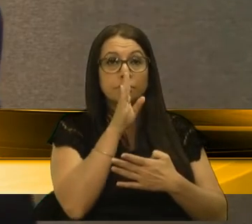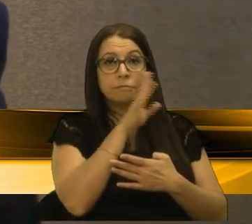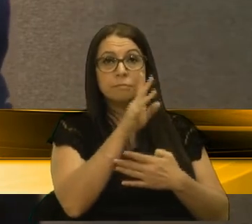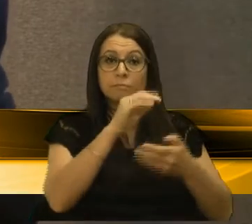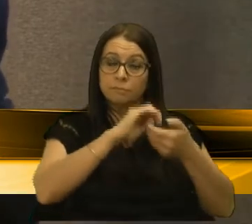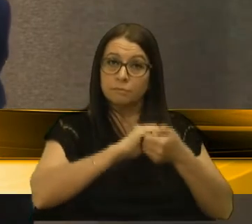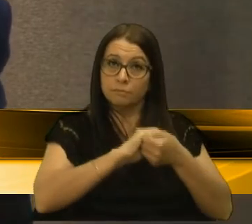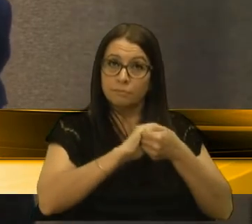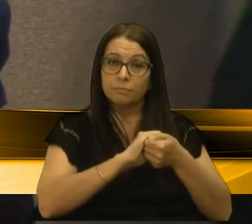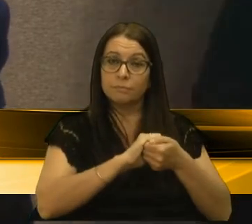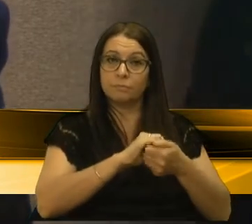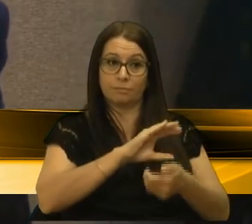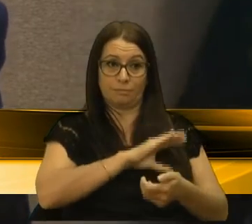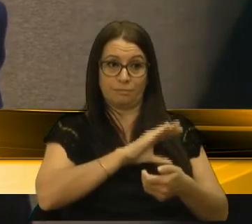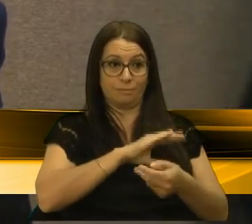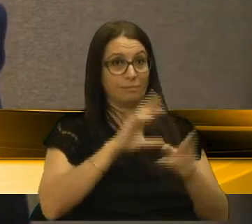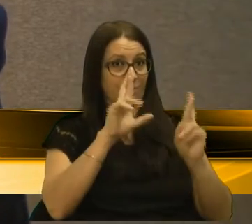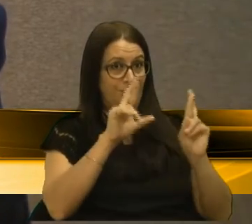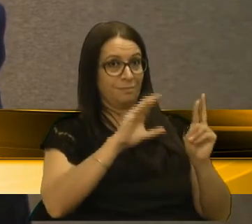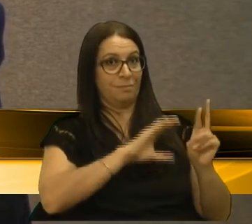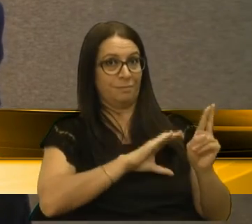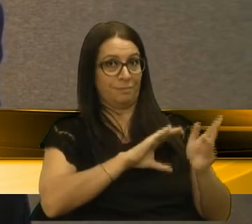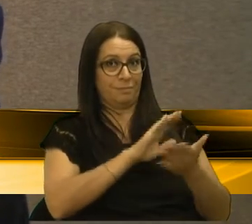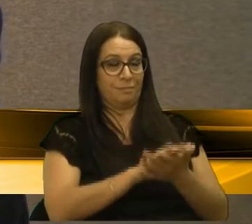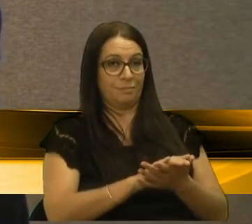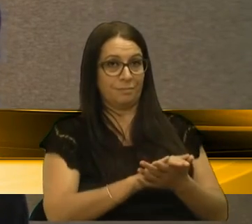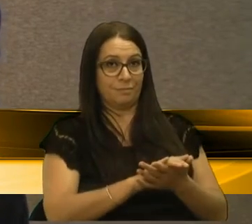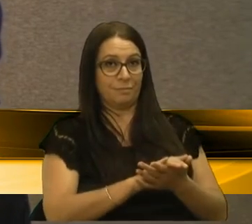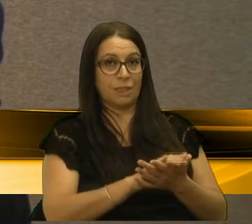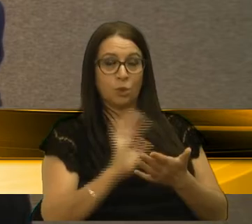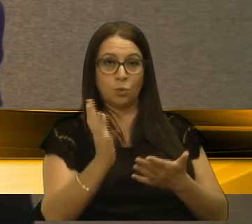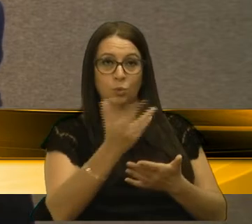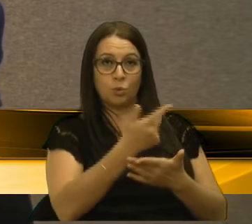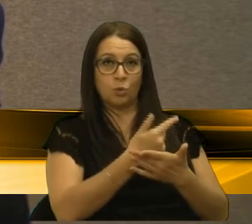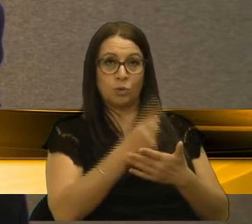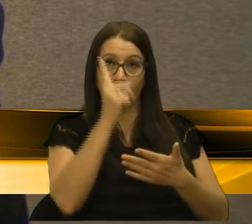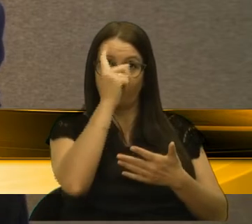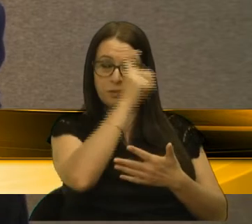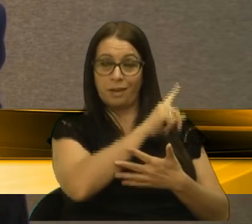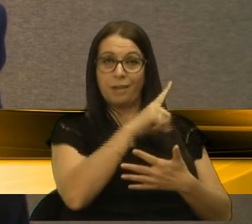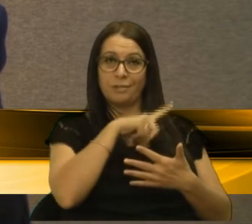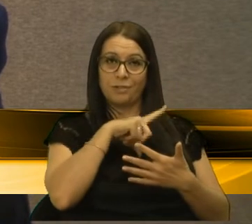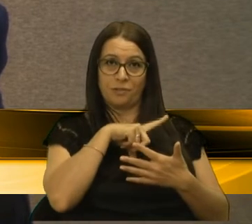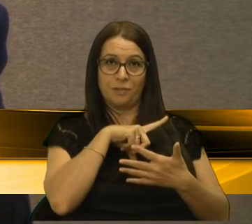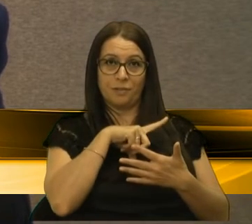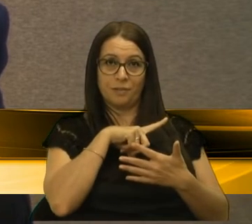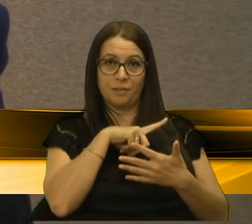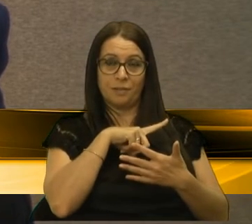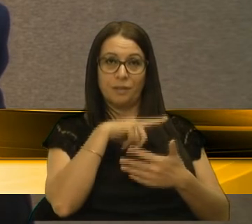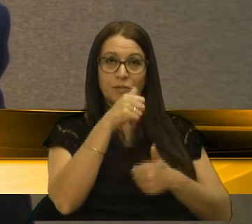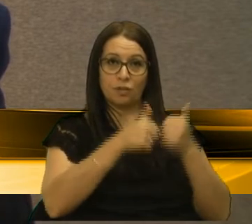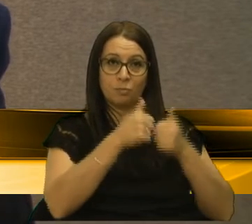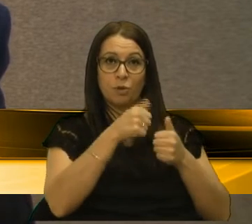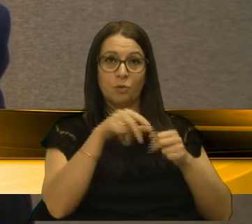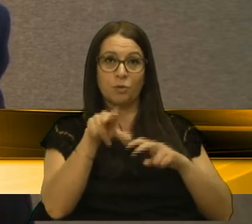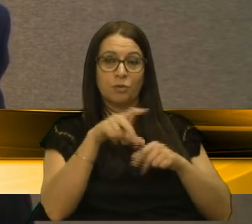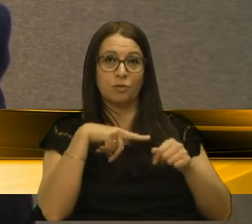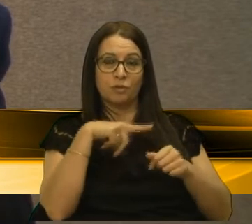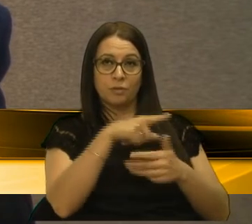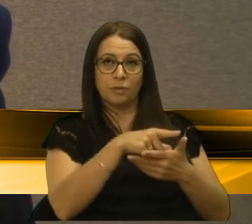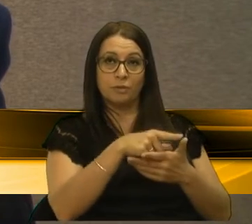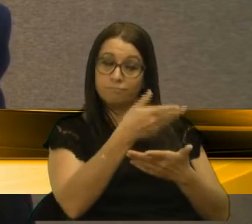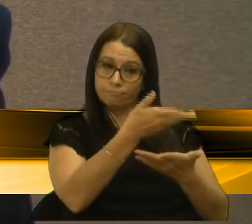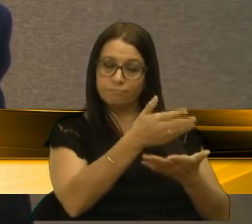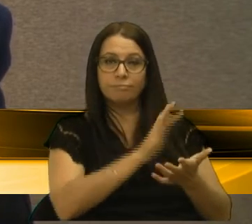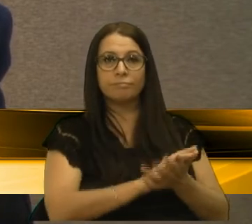cumprimentar o Caxias, a torcida do Caxias, e com todas as dificuldades que o futebol do interior enfrenta, está